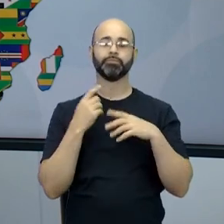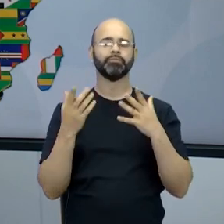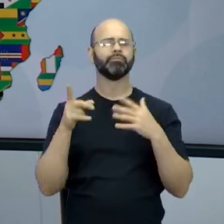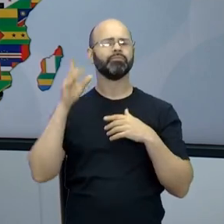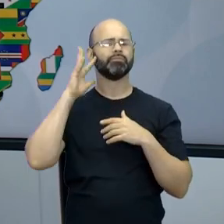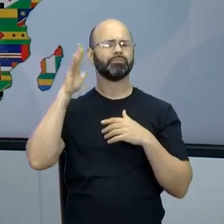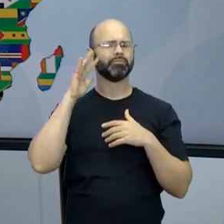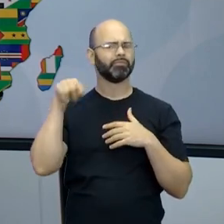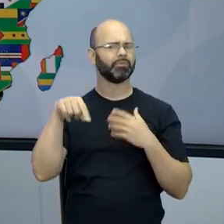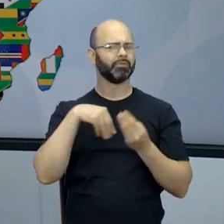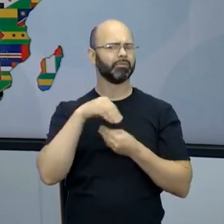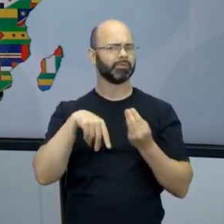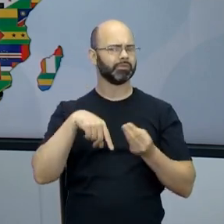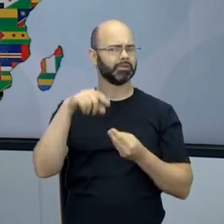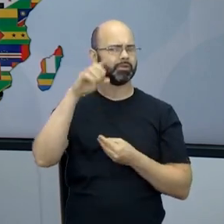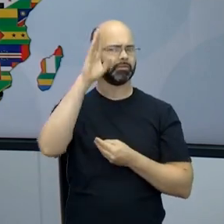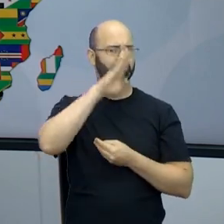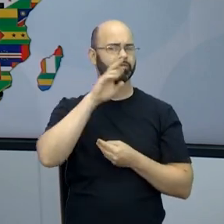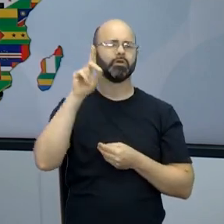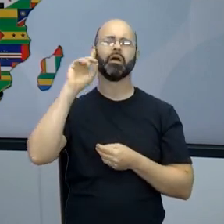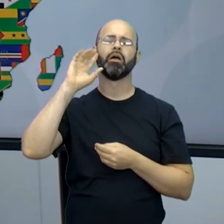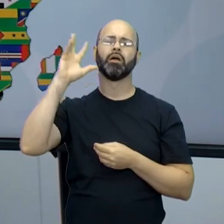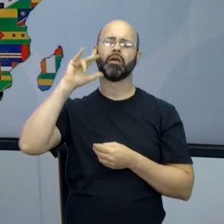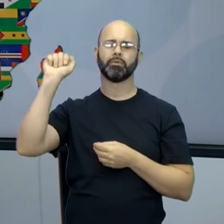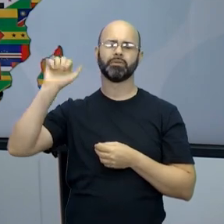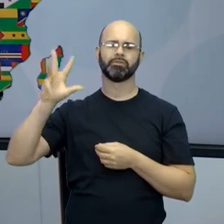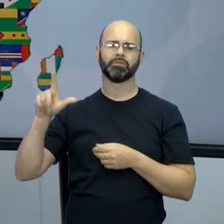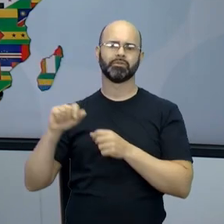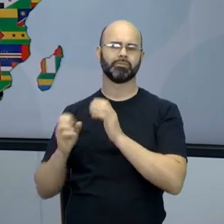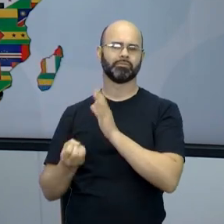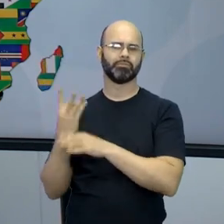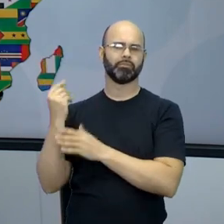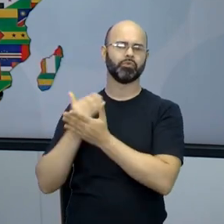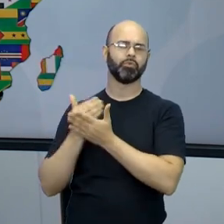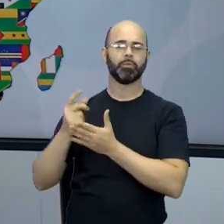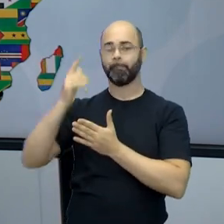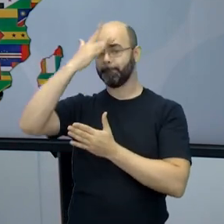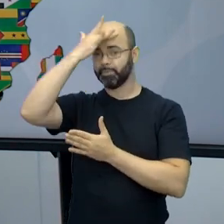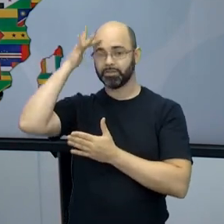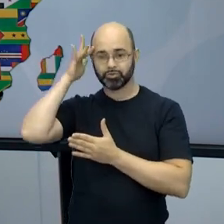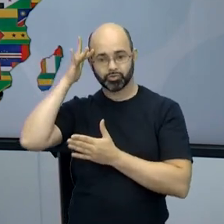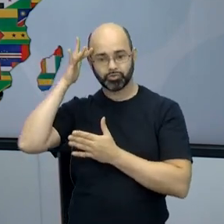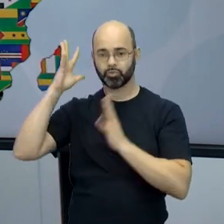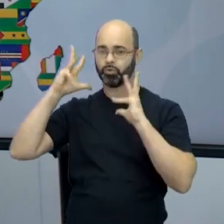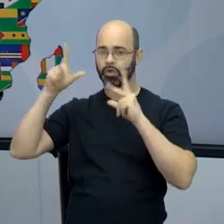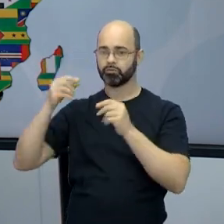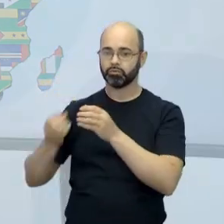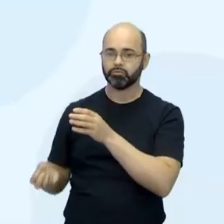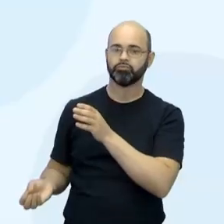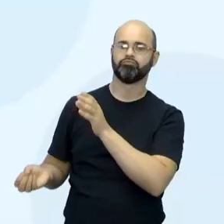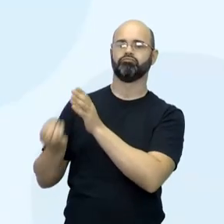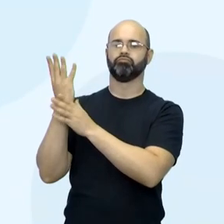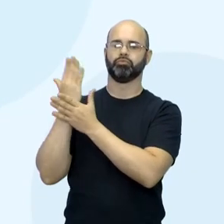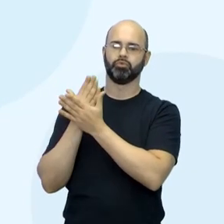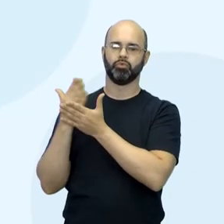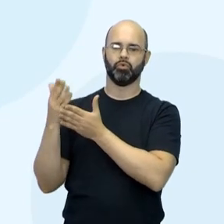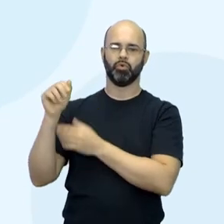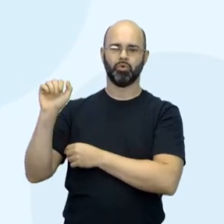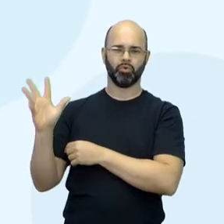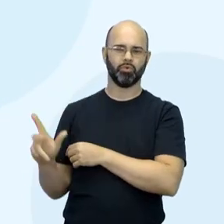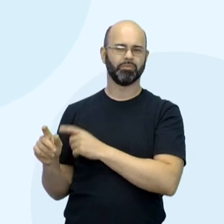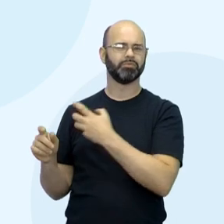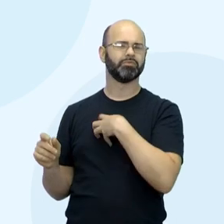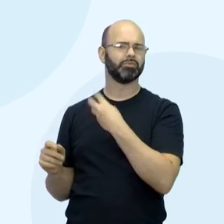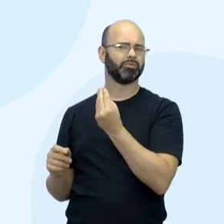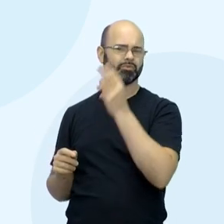imagina um continente que foi o berço da civilização como a África. Então, pergunto para você, você já assistiu algum filme em a história